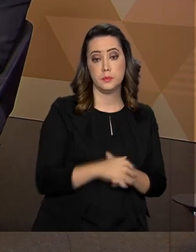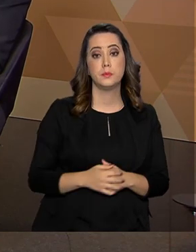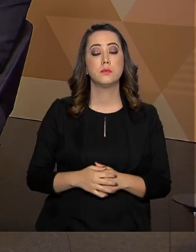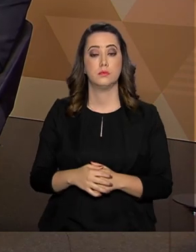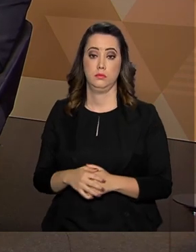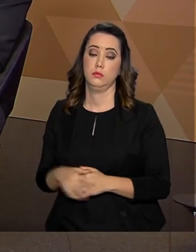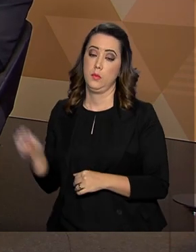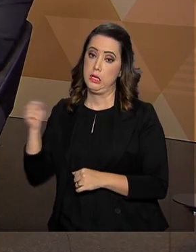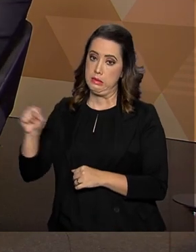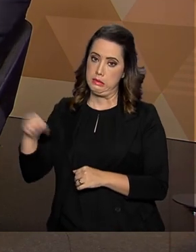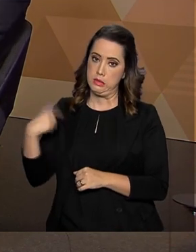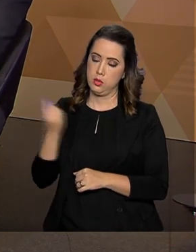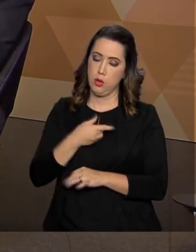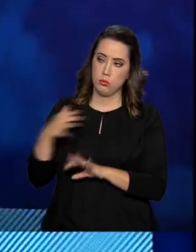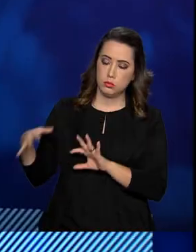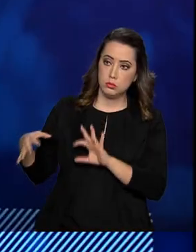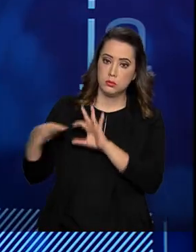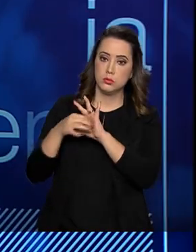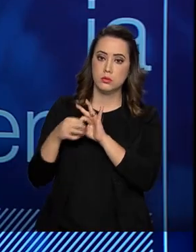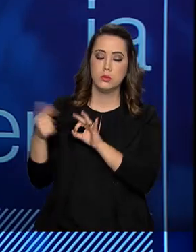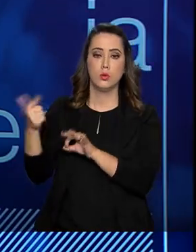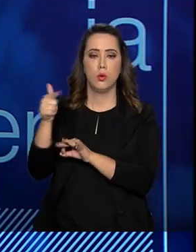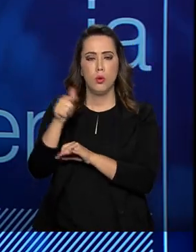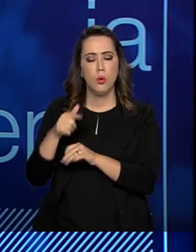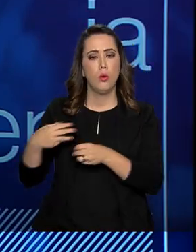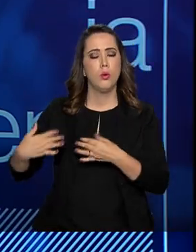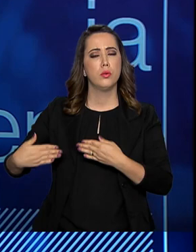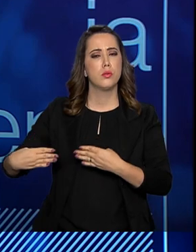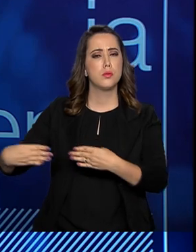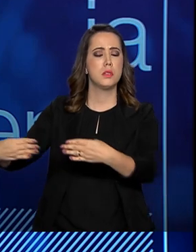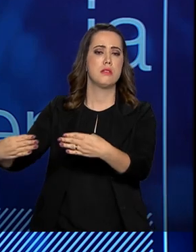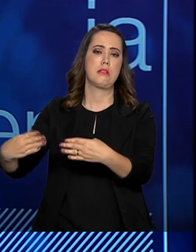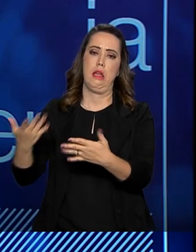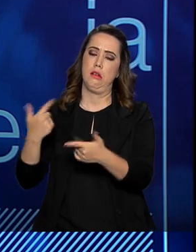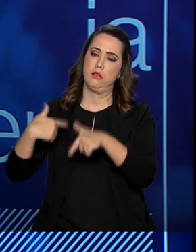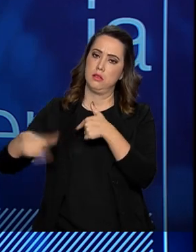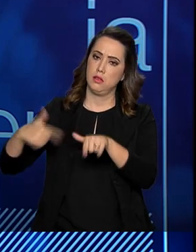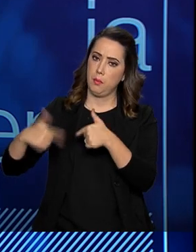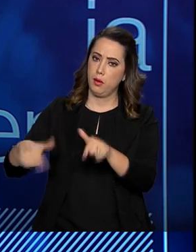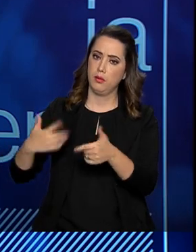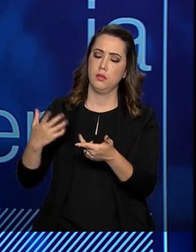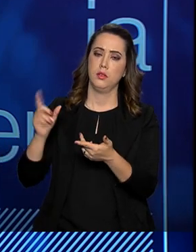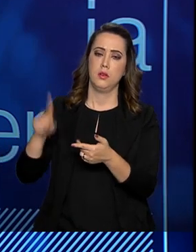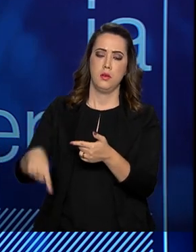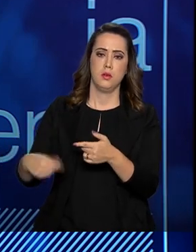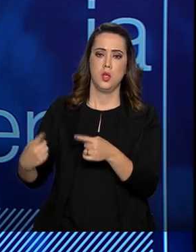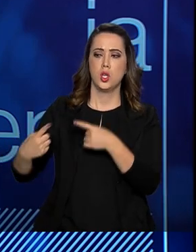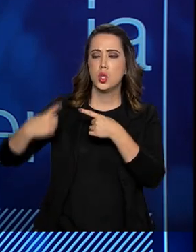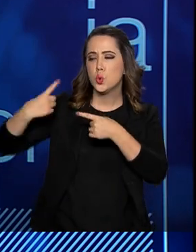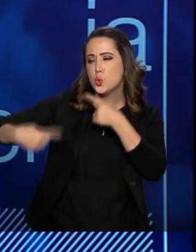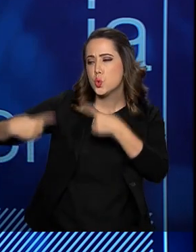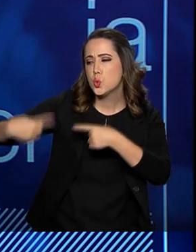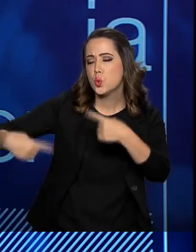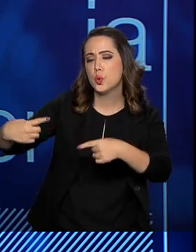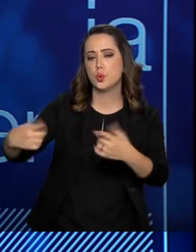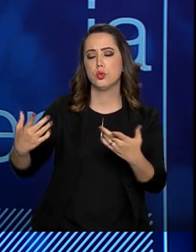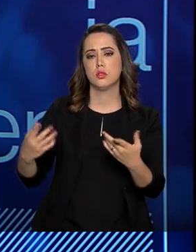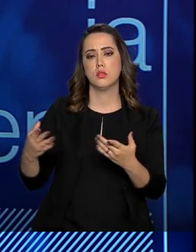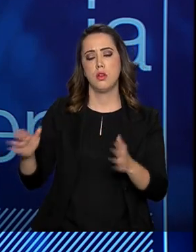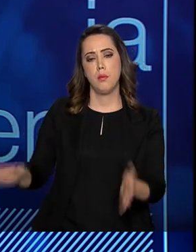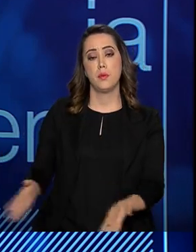temos integração com vários ministérios, nós temos atividades que discutem a